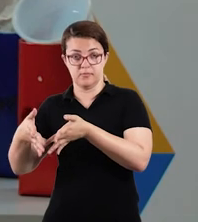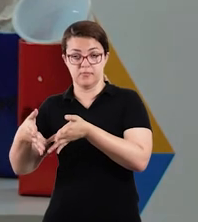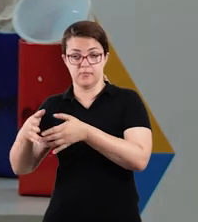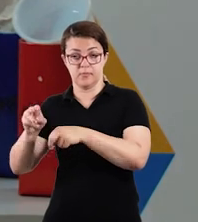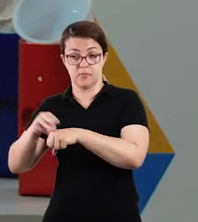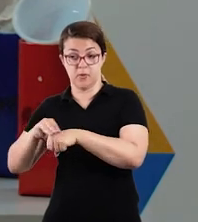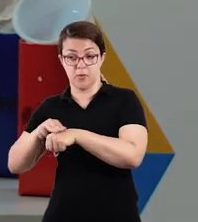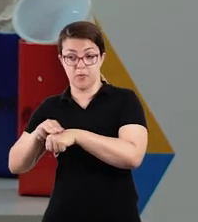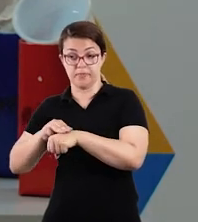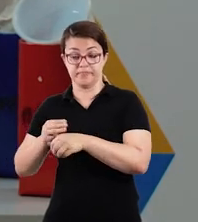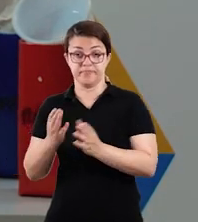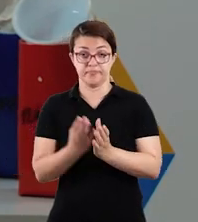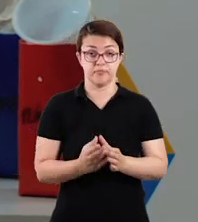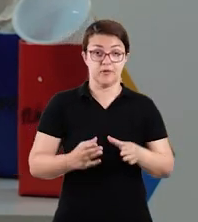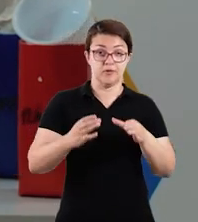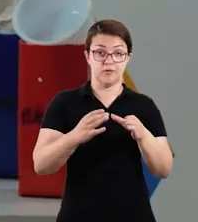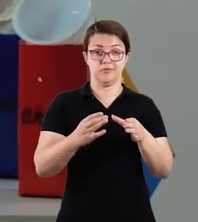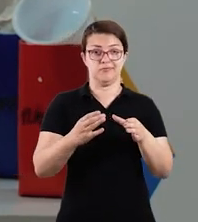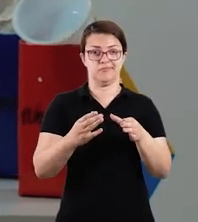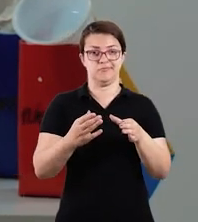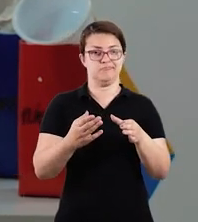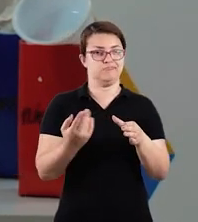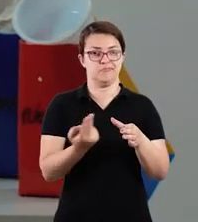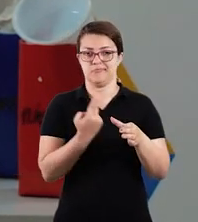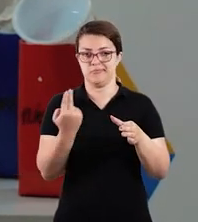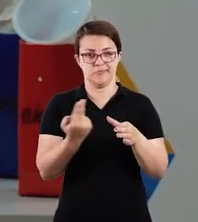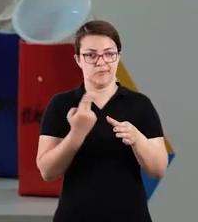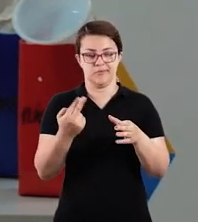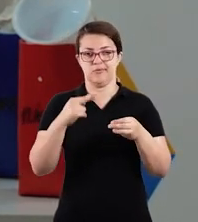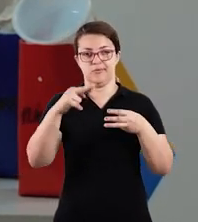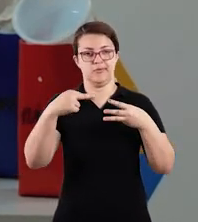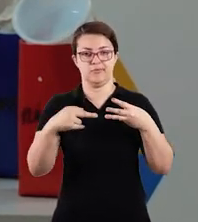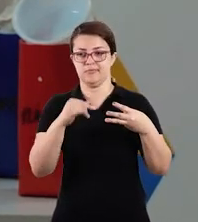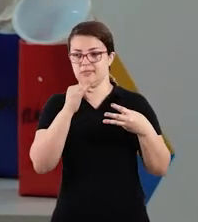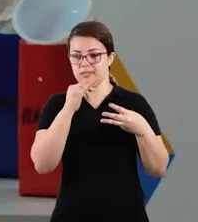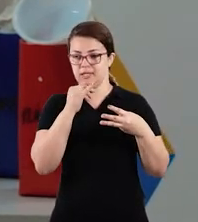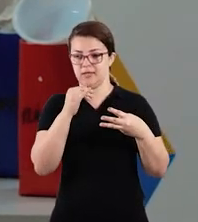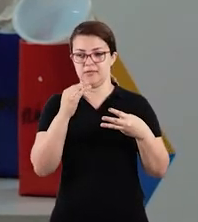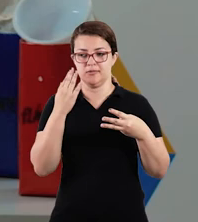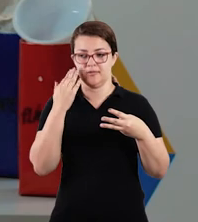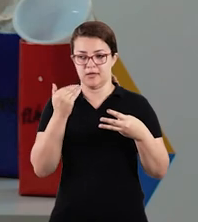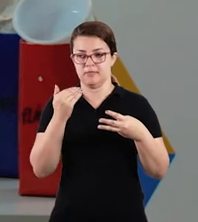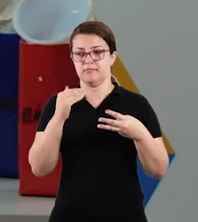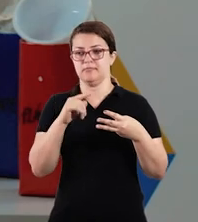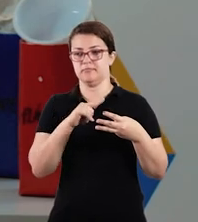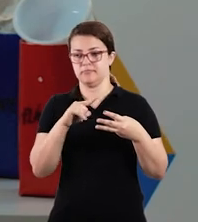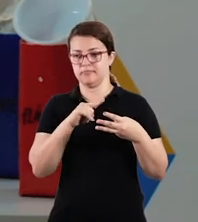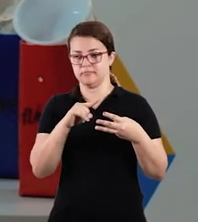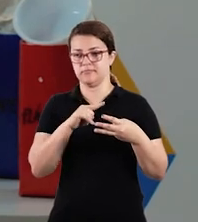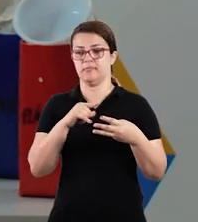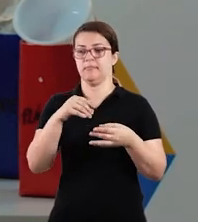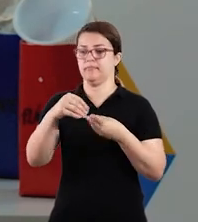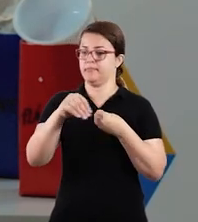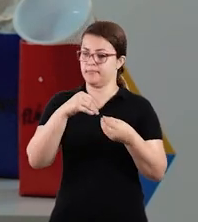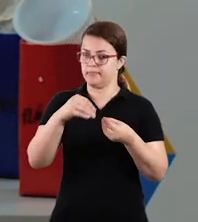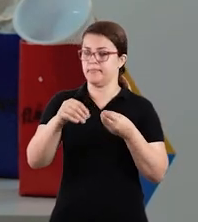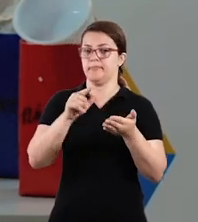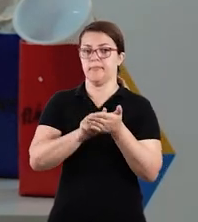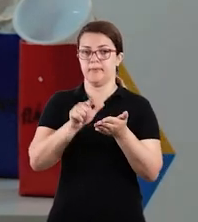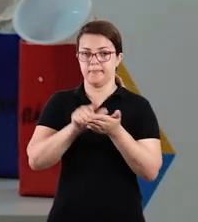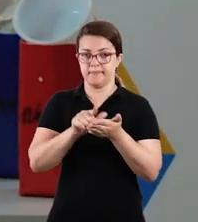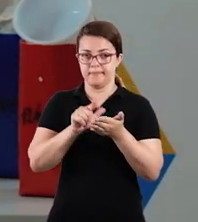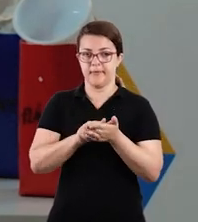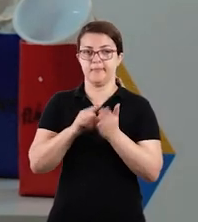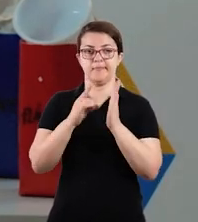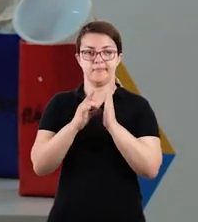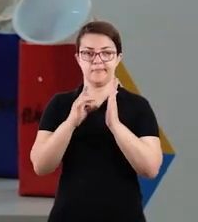a latinha marrom. E esses aqui são aqueles produtos não recicláveis. Existem papel, metal, plástico, né? Dentre